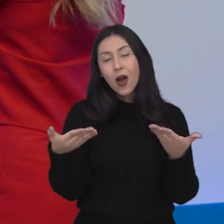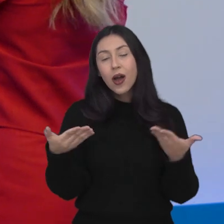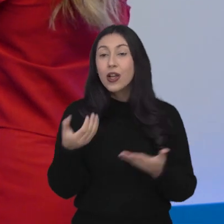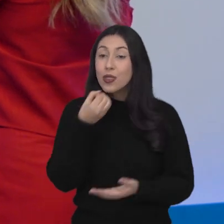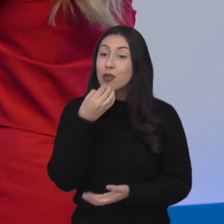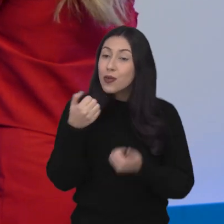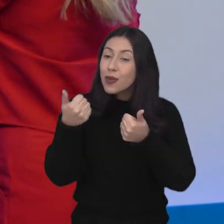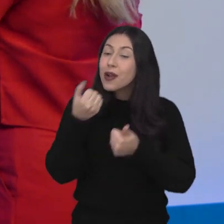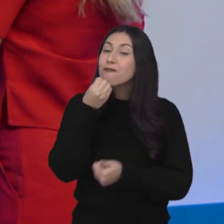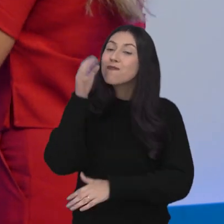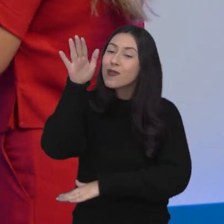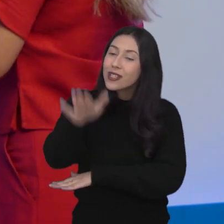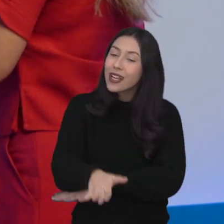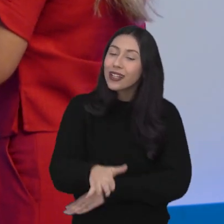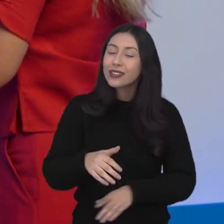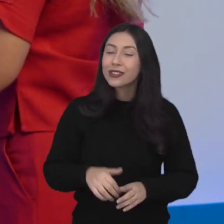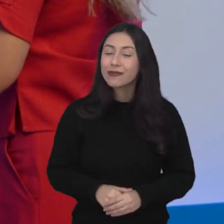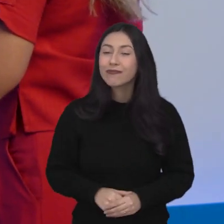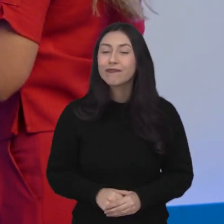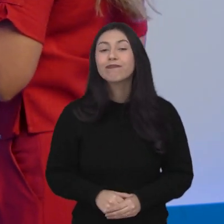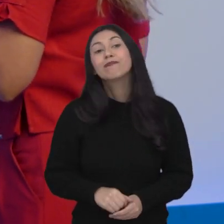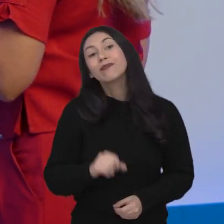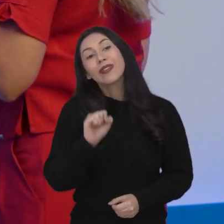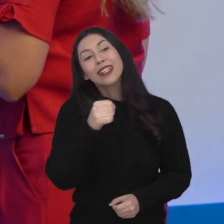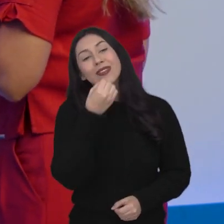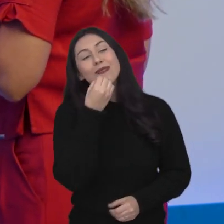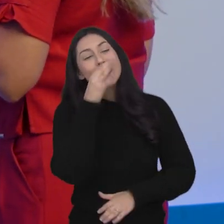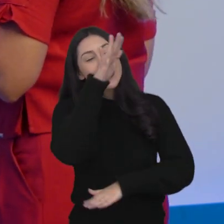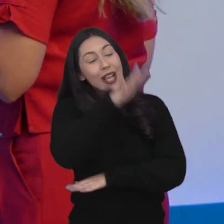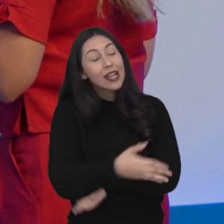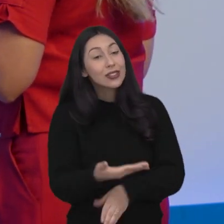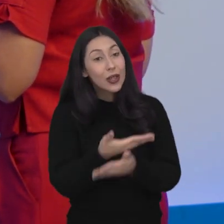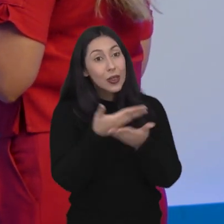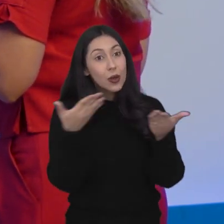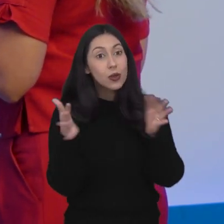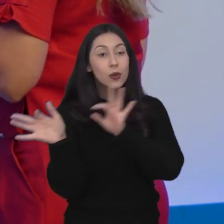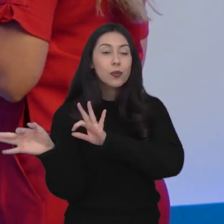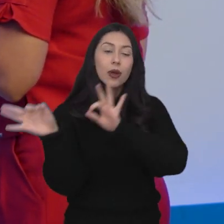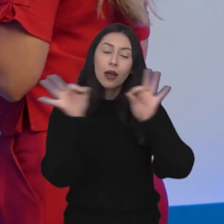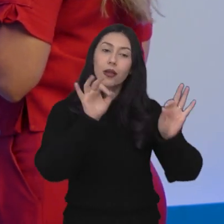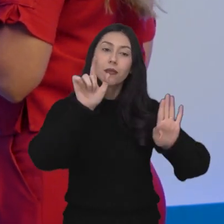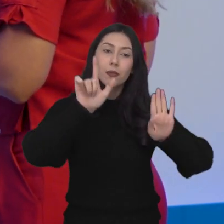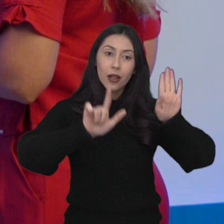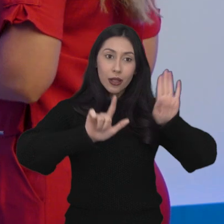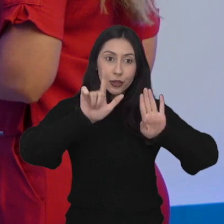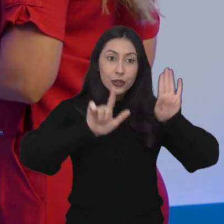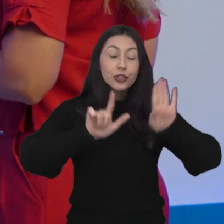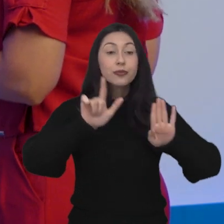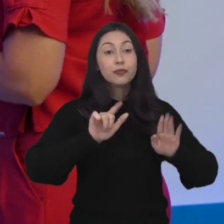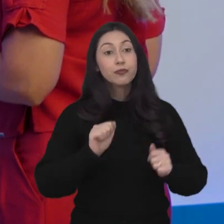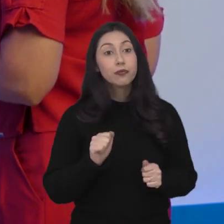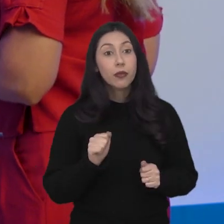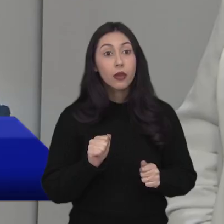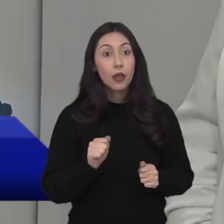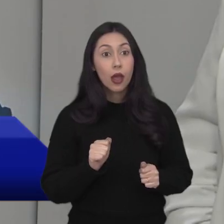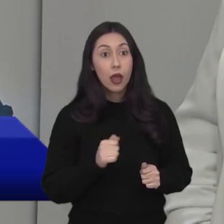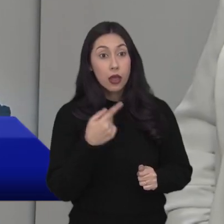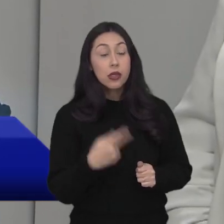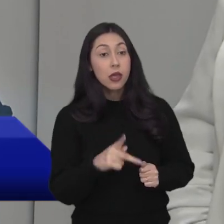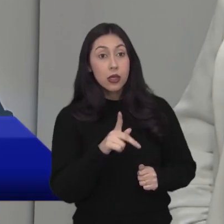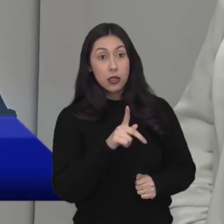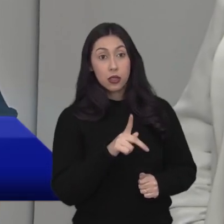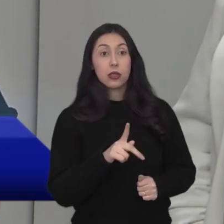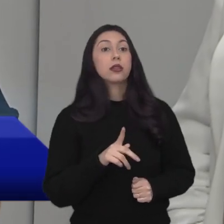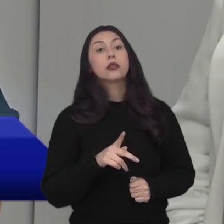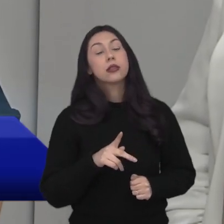é quem conversa com a gente. Tudo bem Marina, boa tarde para você. É isso mesmo, boa tarde a todos acompanhando o Boletim Legislativo. O